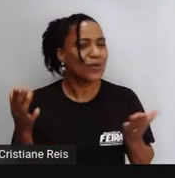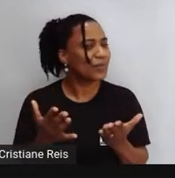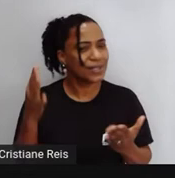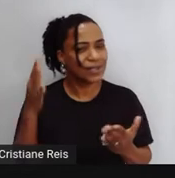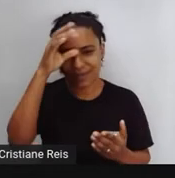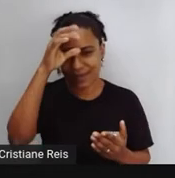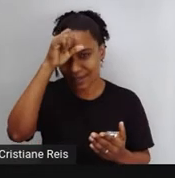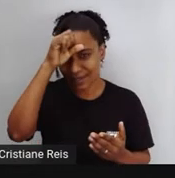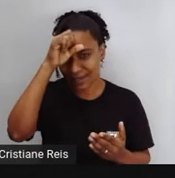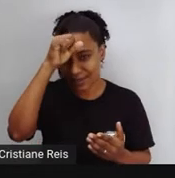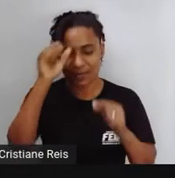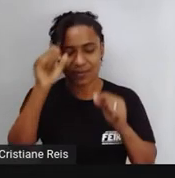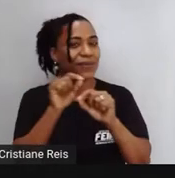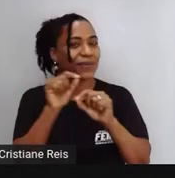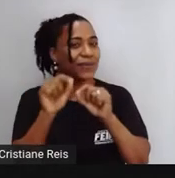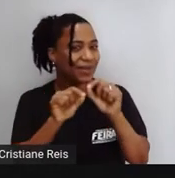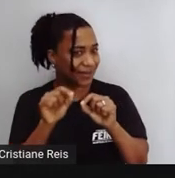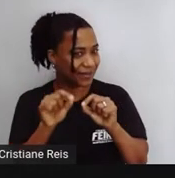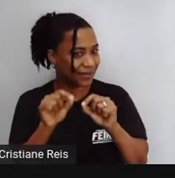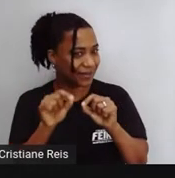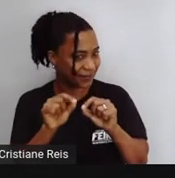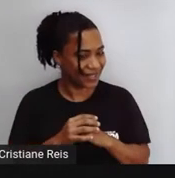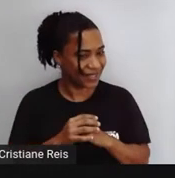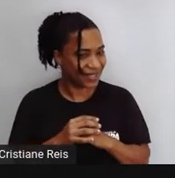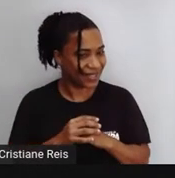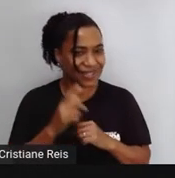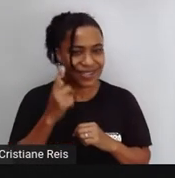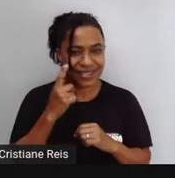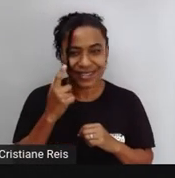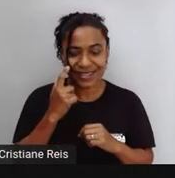Vamos falar sobre infographics.